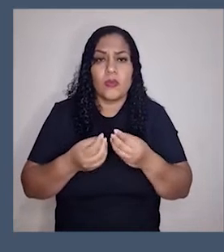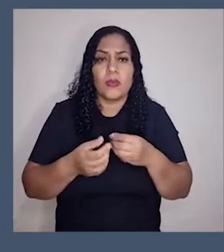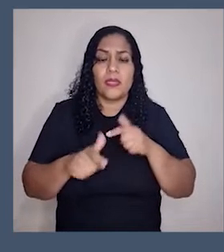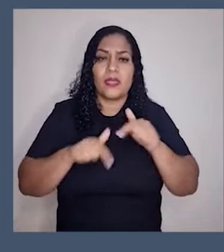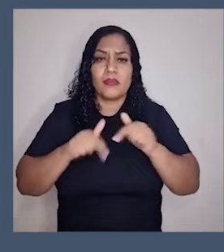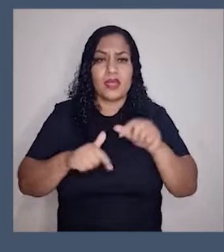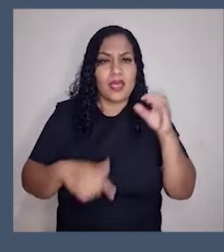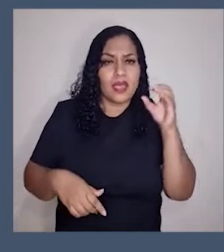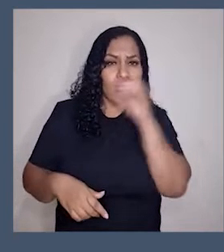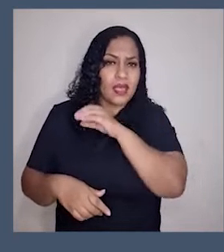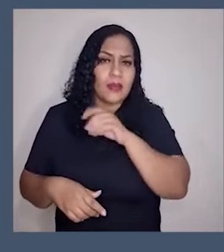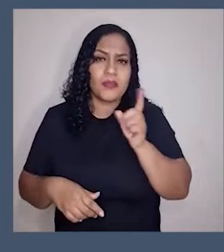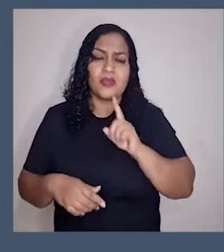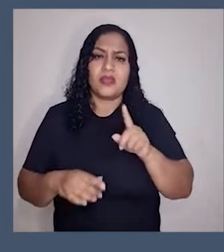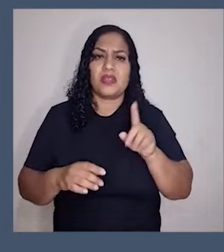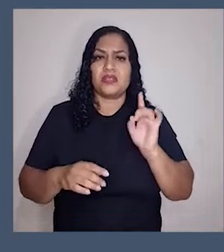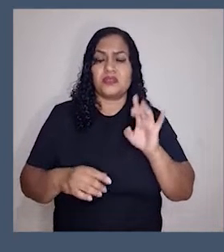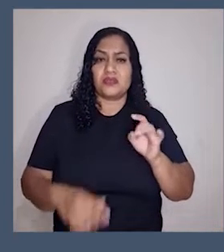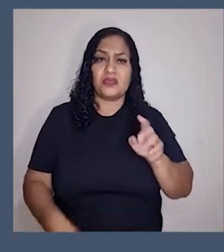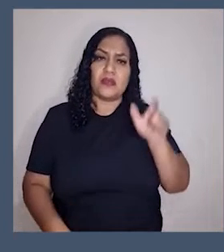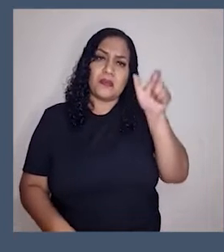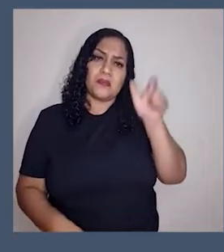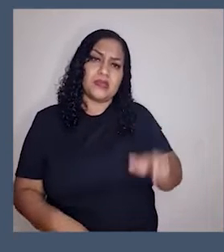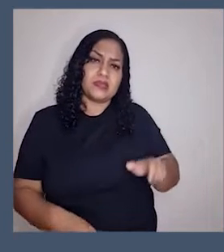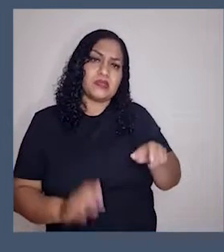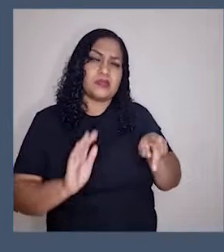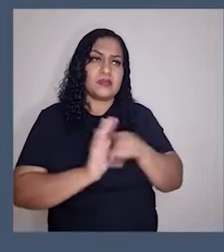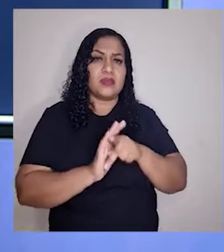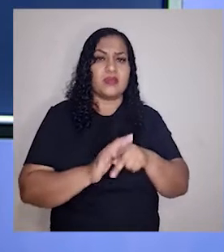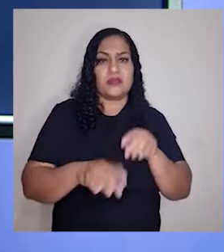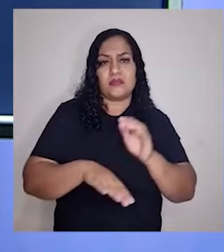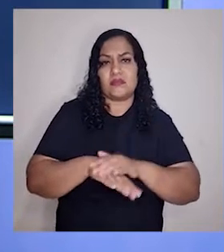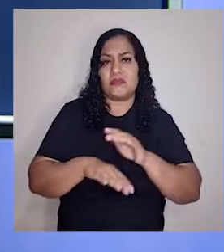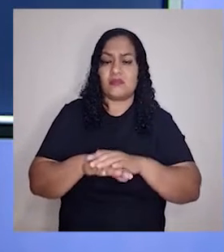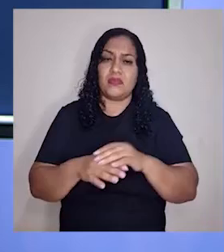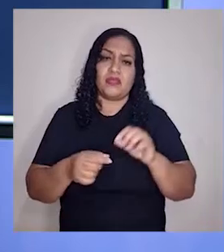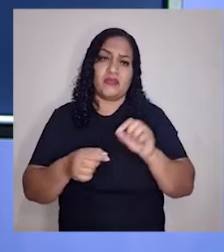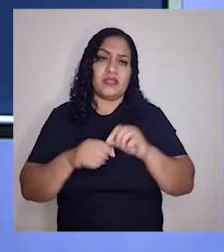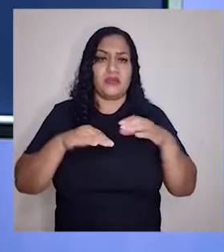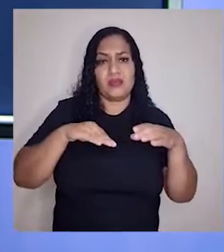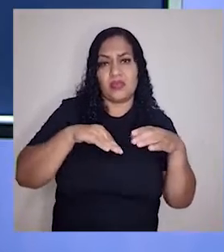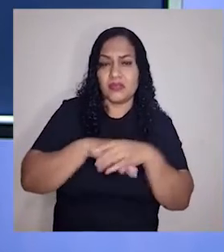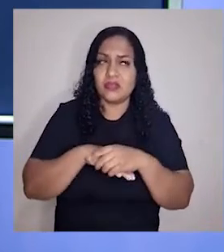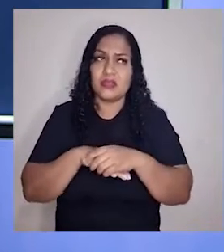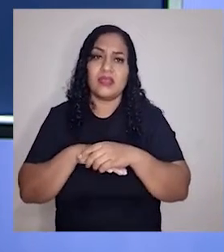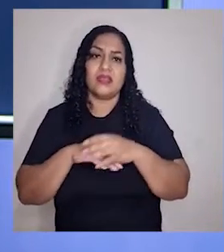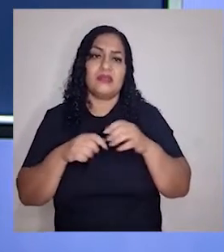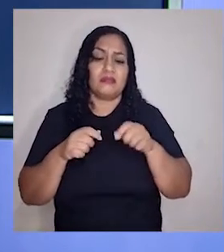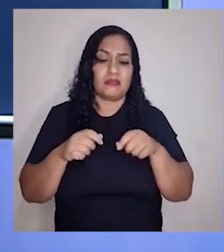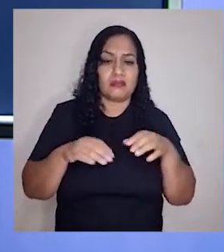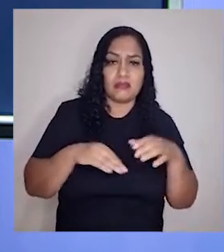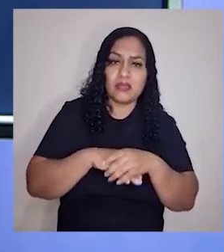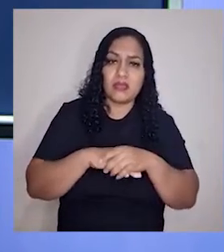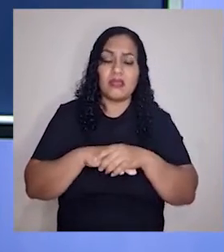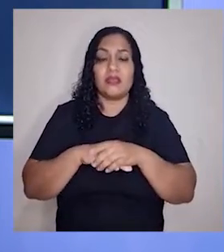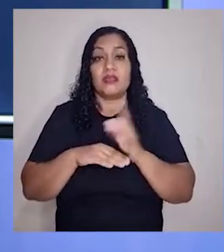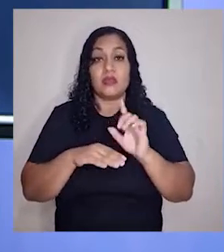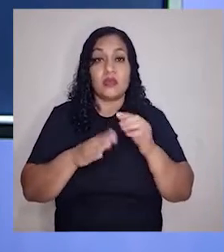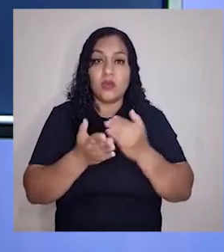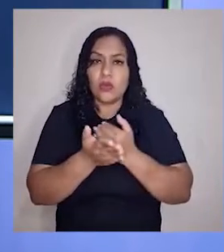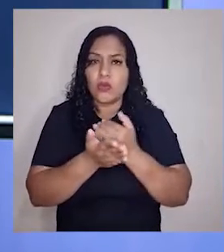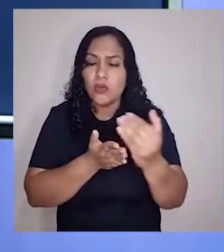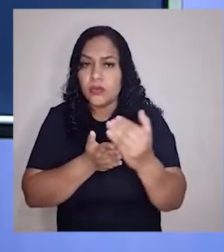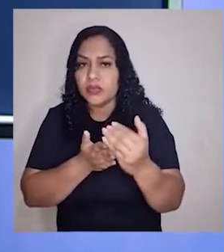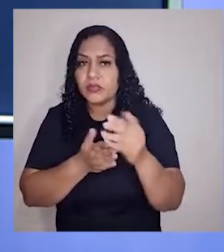trabalhavam mais rápido, sabe? Não era mais aquele processo manufaturado de fazer um calçado por vez na mão. Então,